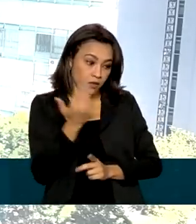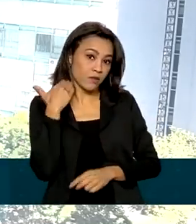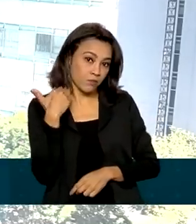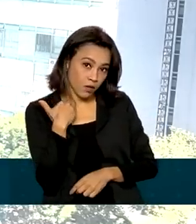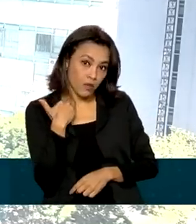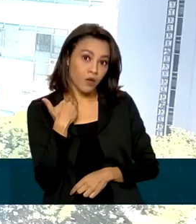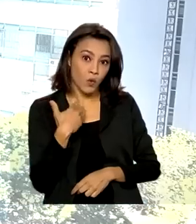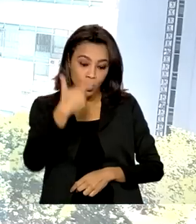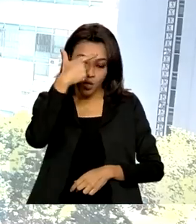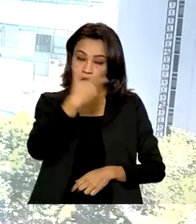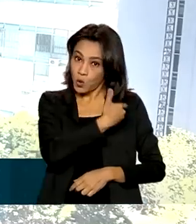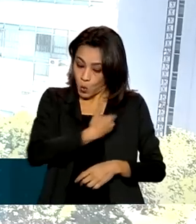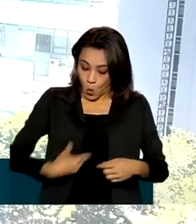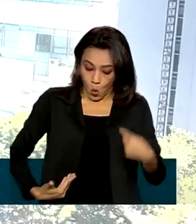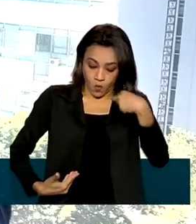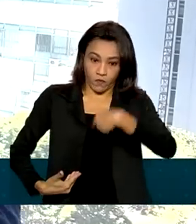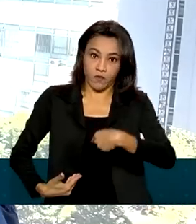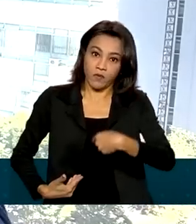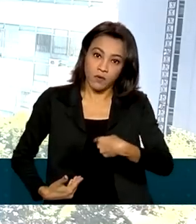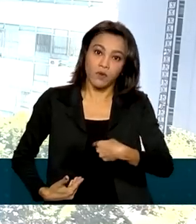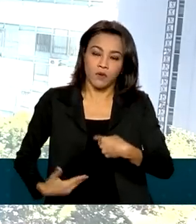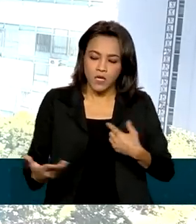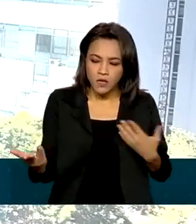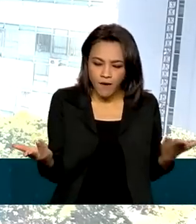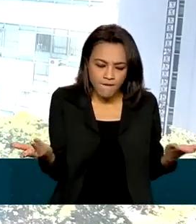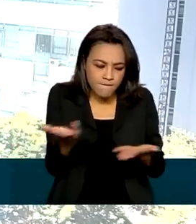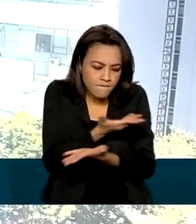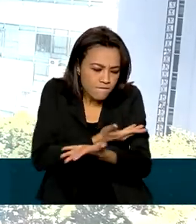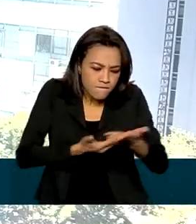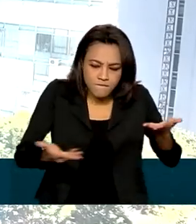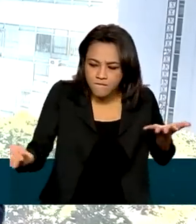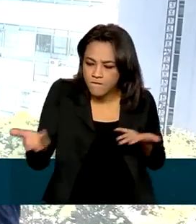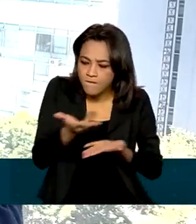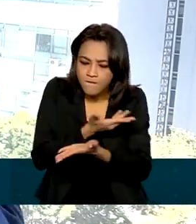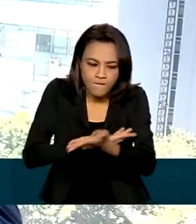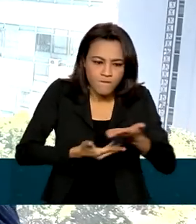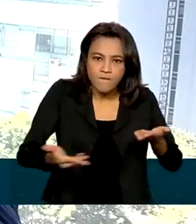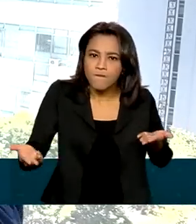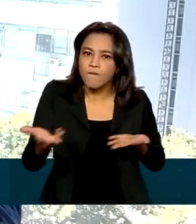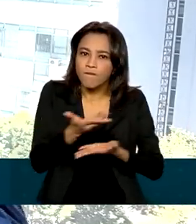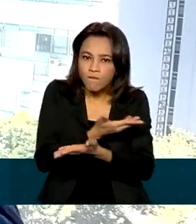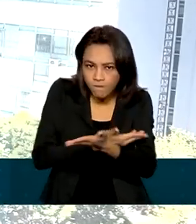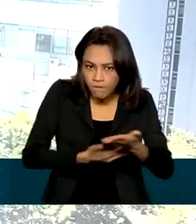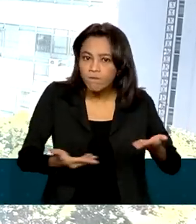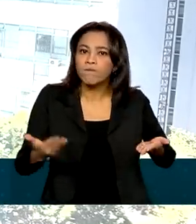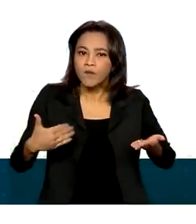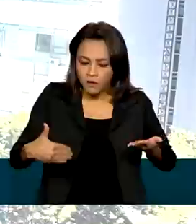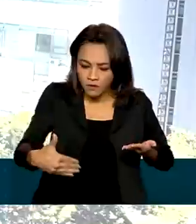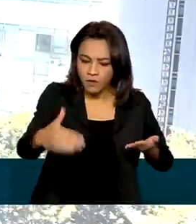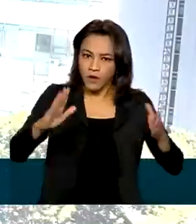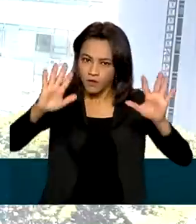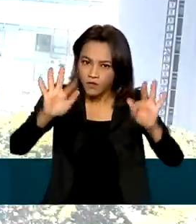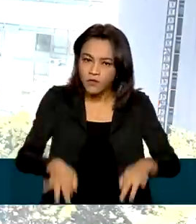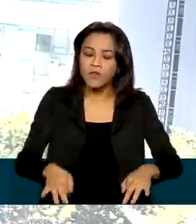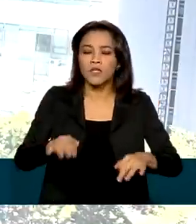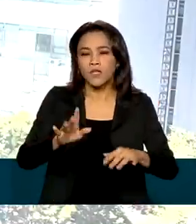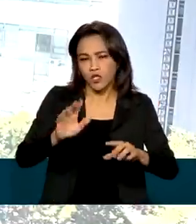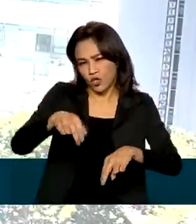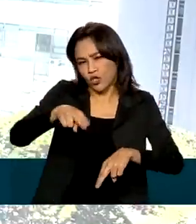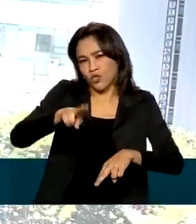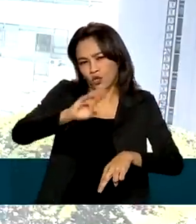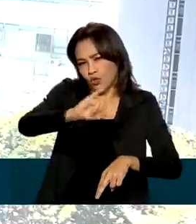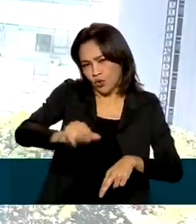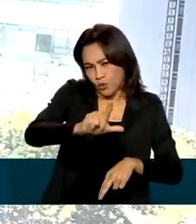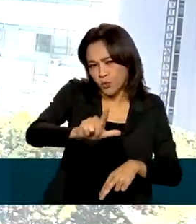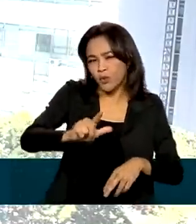com o governo federal. E esse processo deve ser concluído no final de julho, começo de